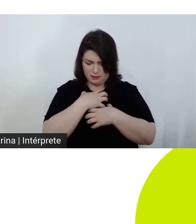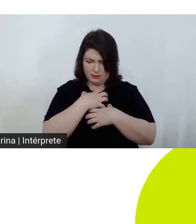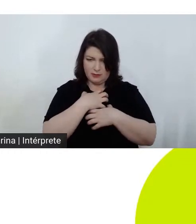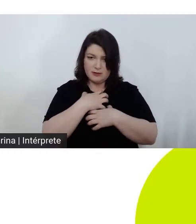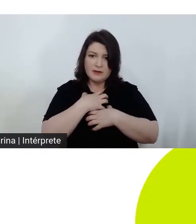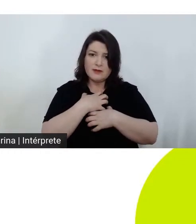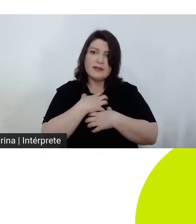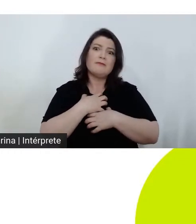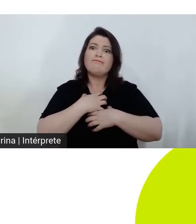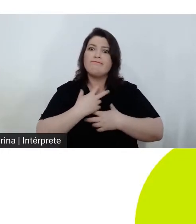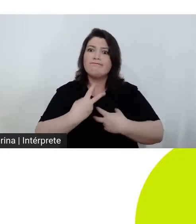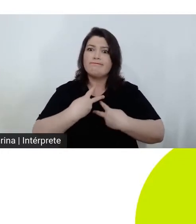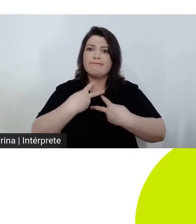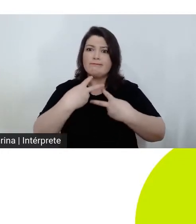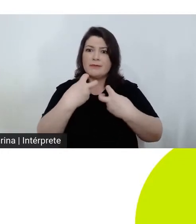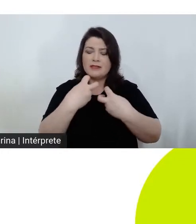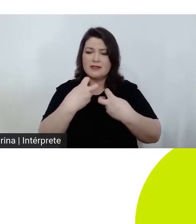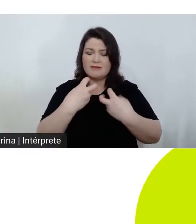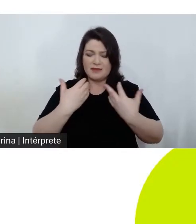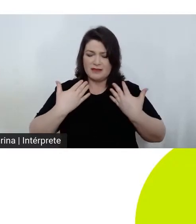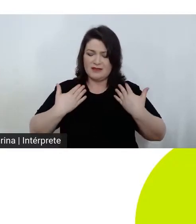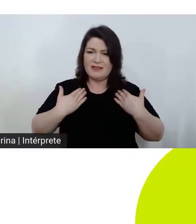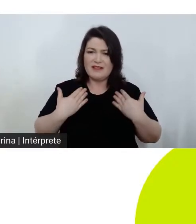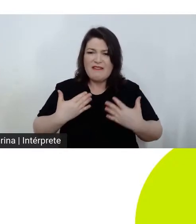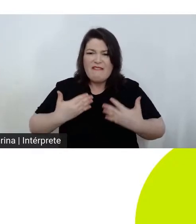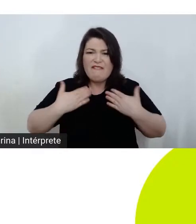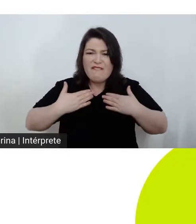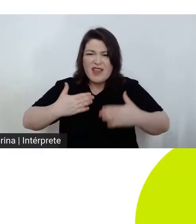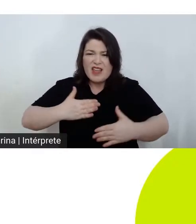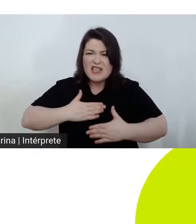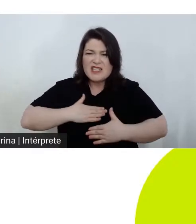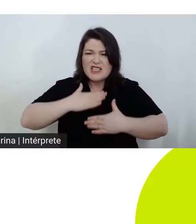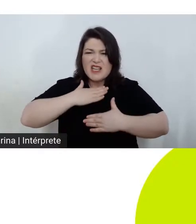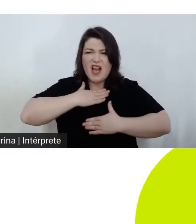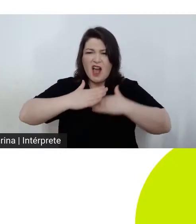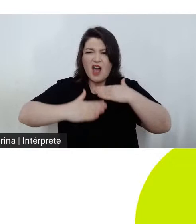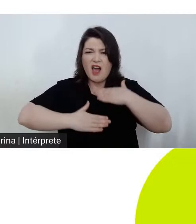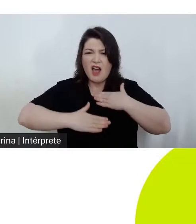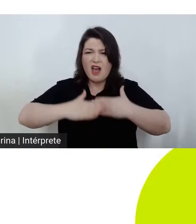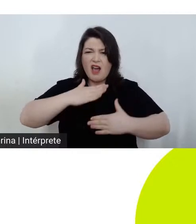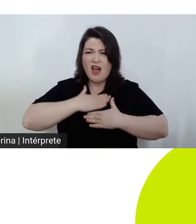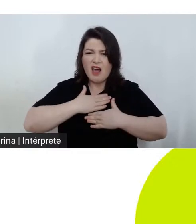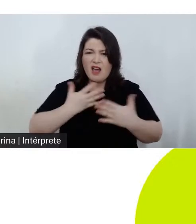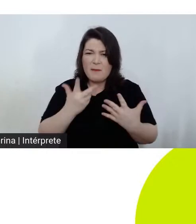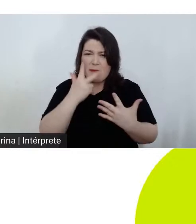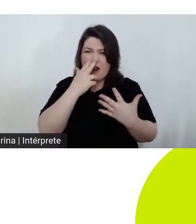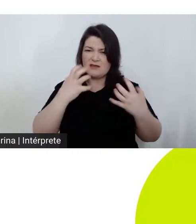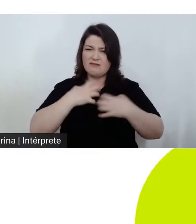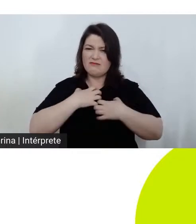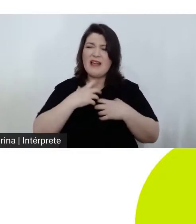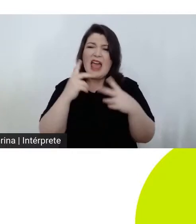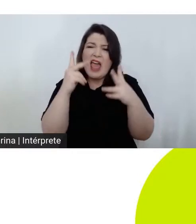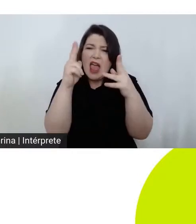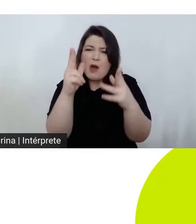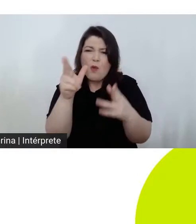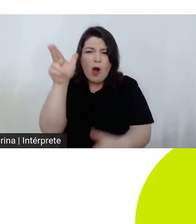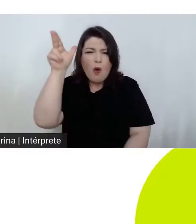predominantemente físicas. Era como se estivesse galopando em um cavalo